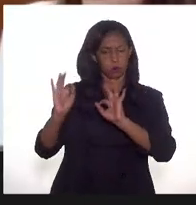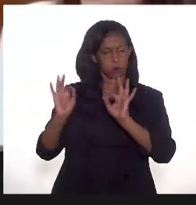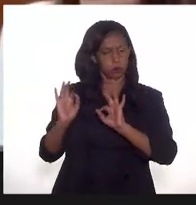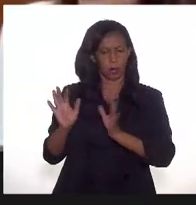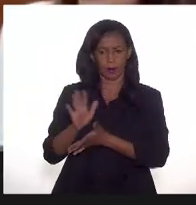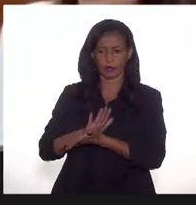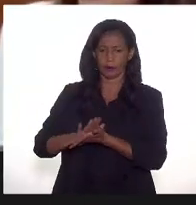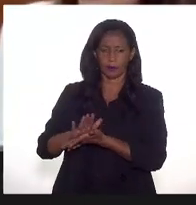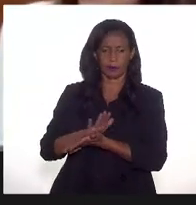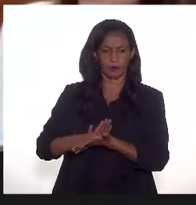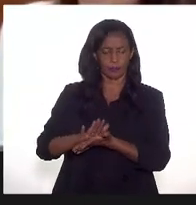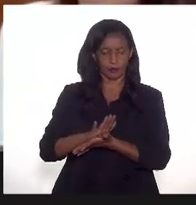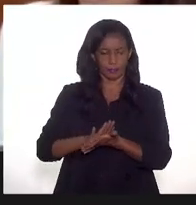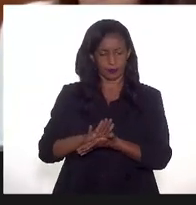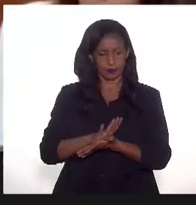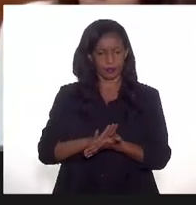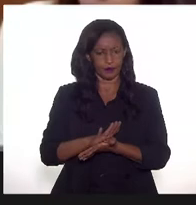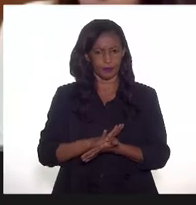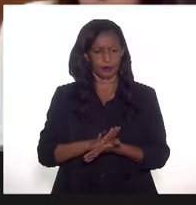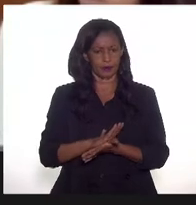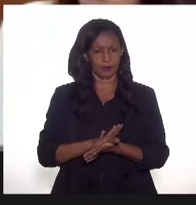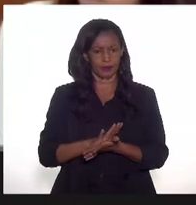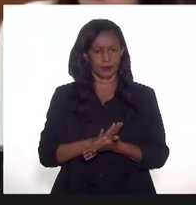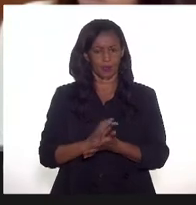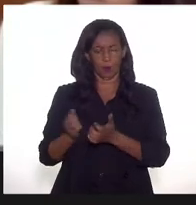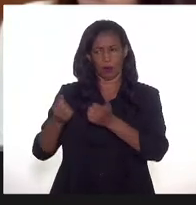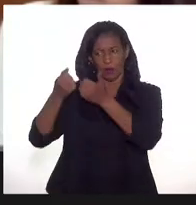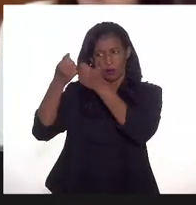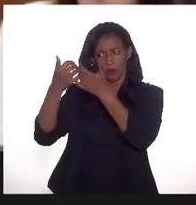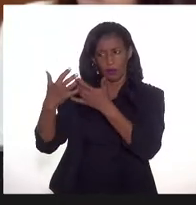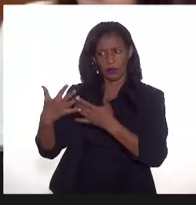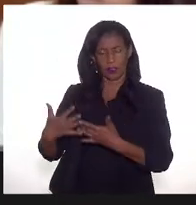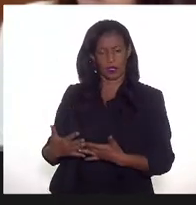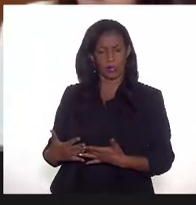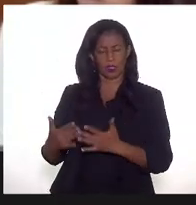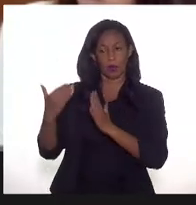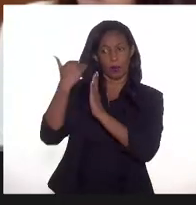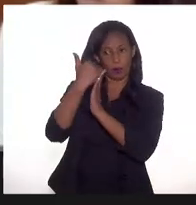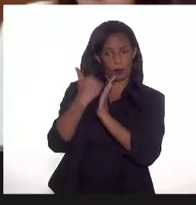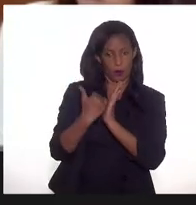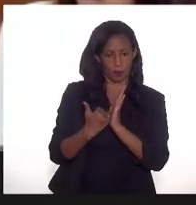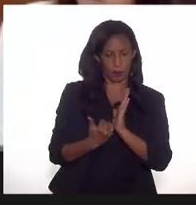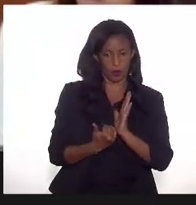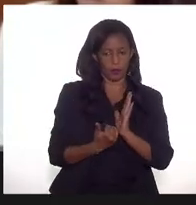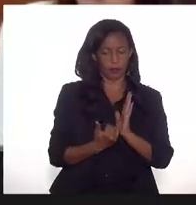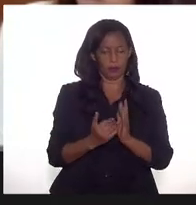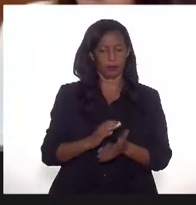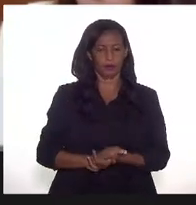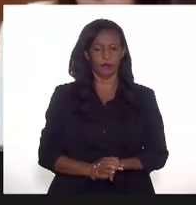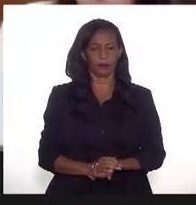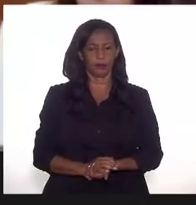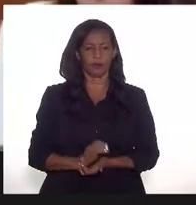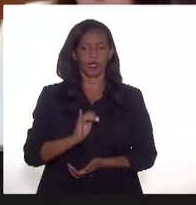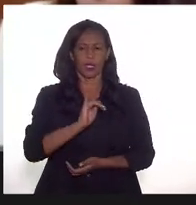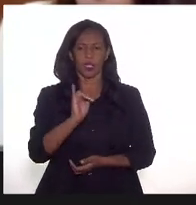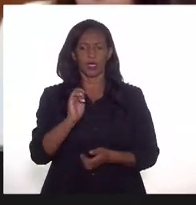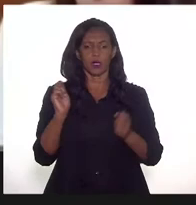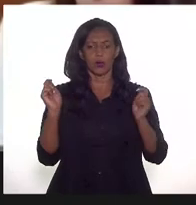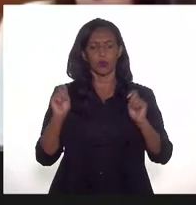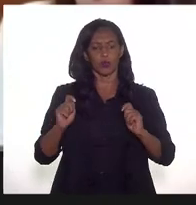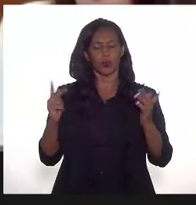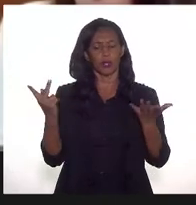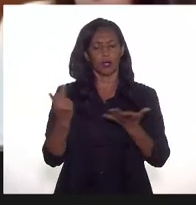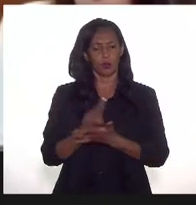como eu diria, nenhuma penalização por não cumprimento de pornograma. isso poderia haver